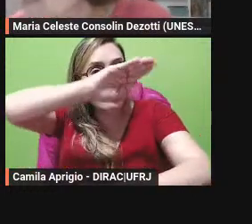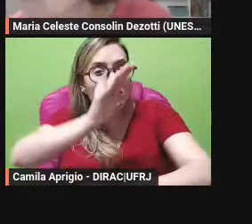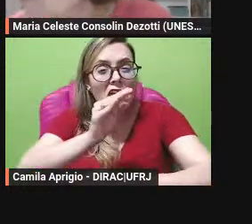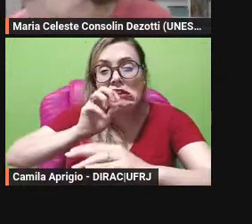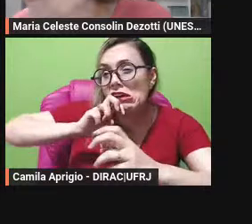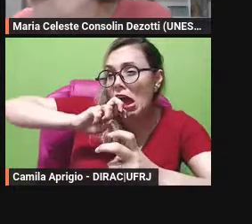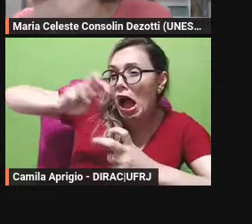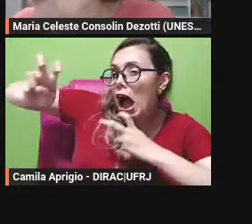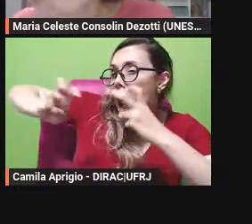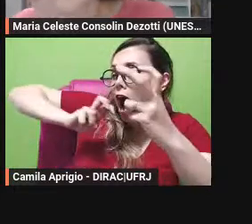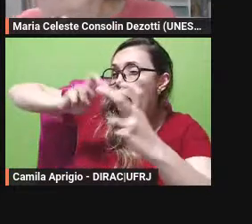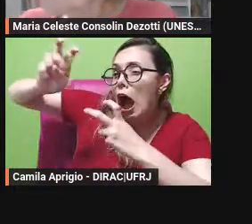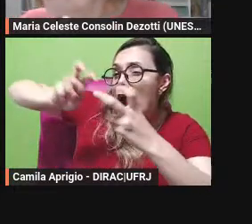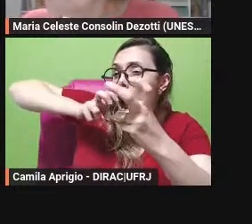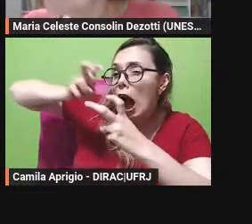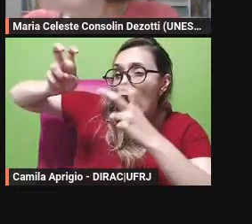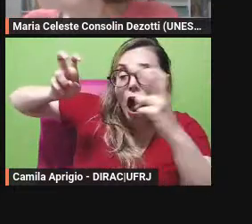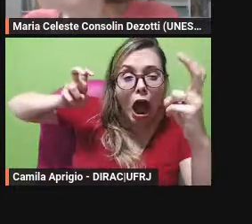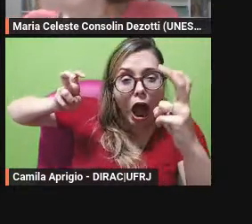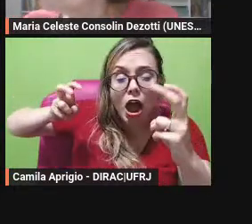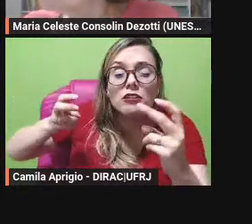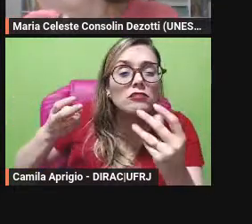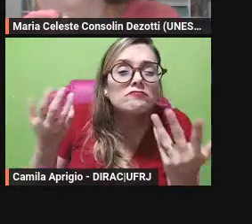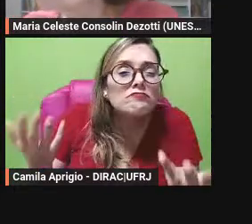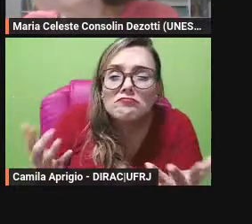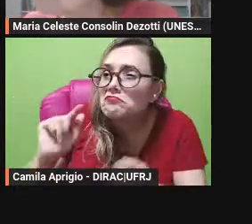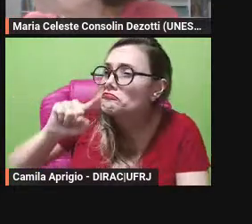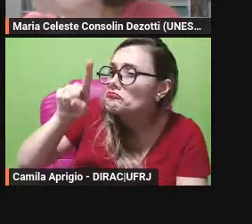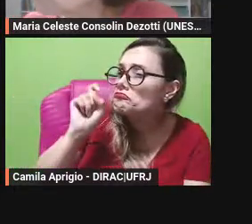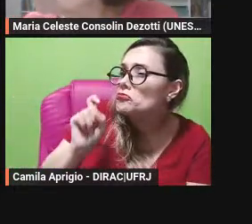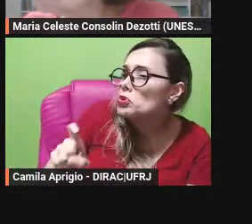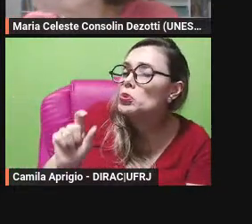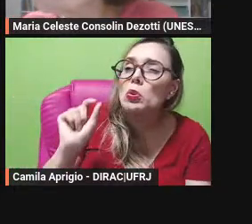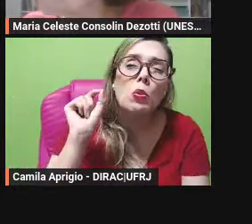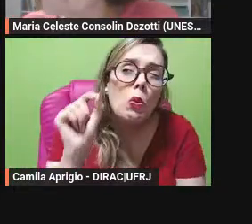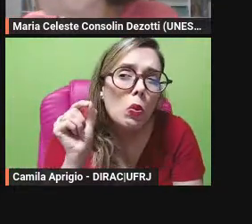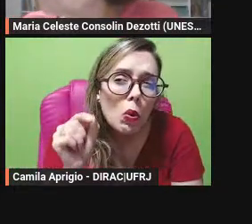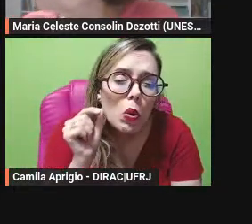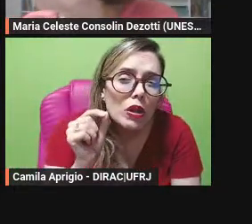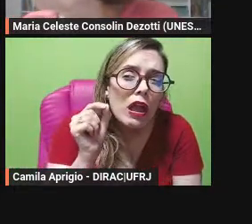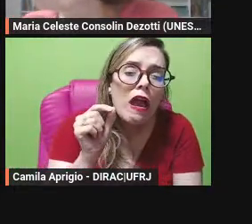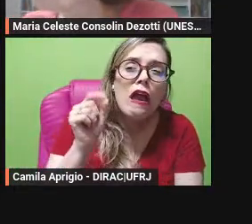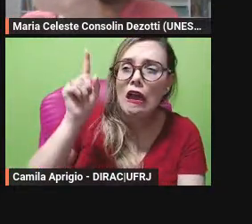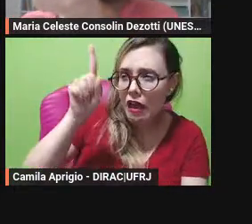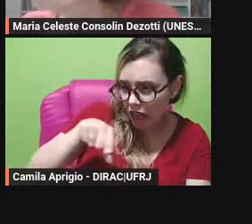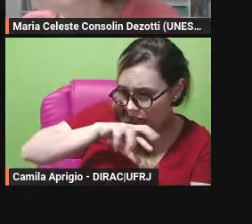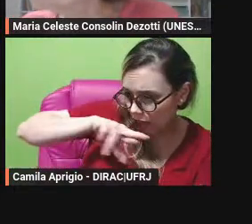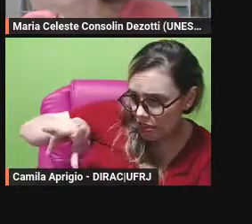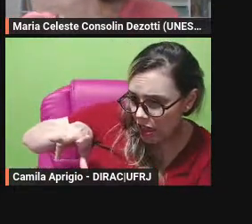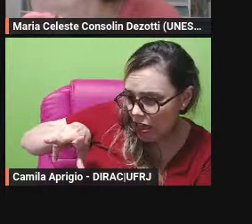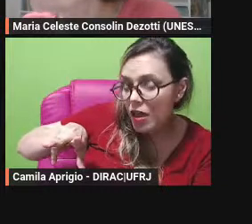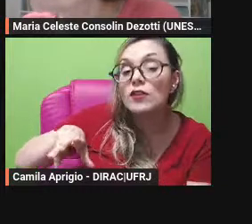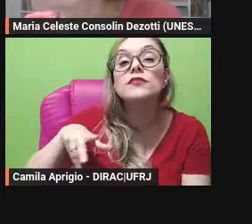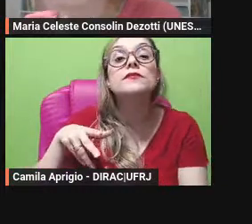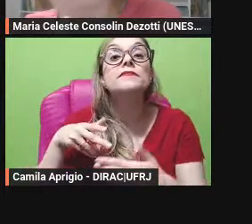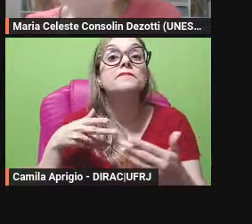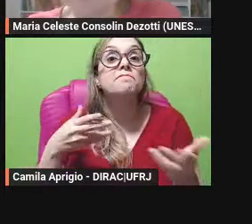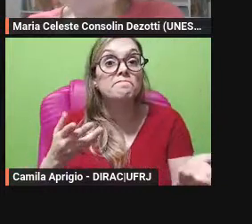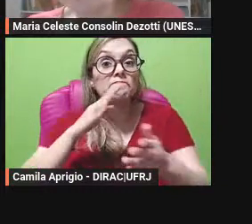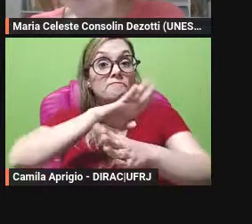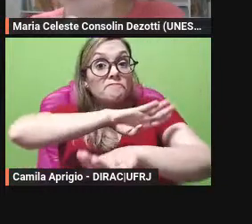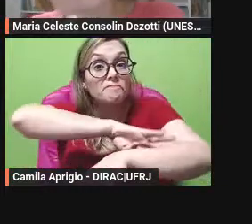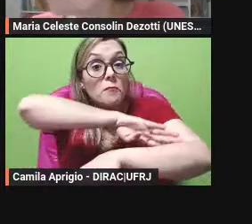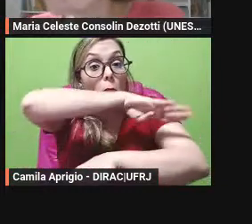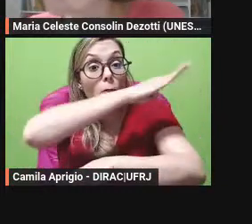assustavam o que será o que não perguntavam todos inquietos é a montanha que está